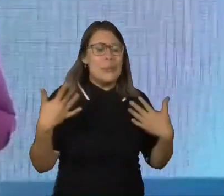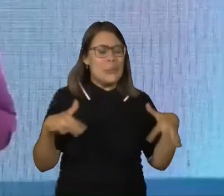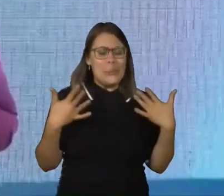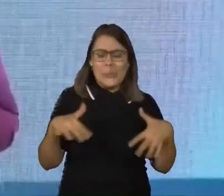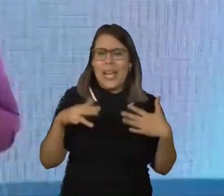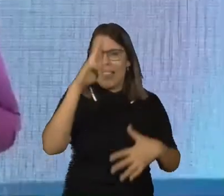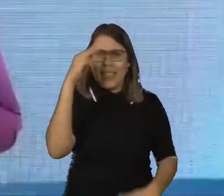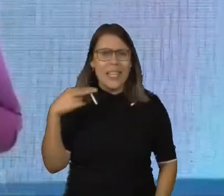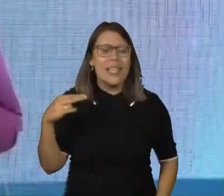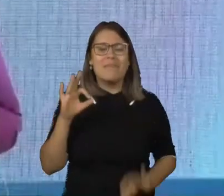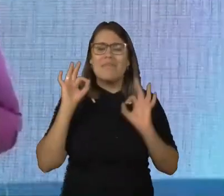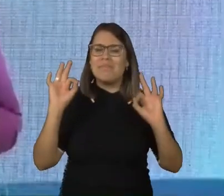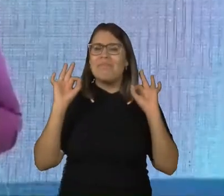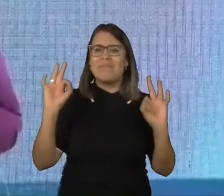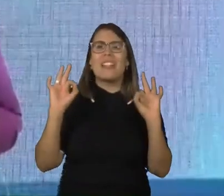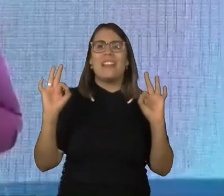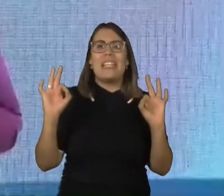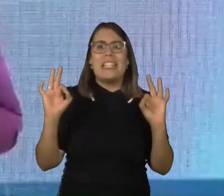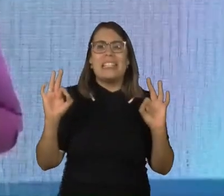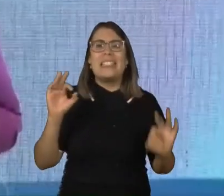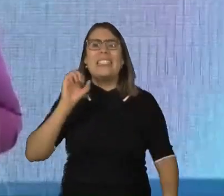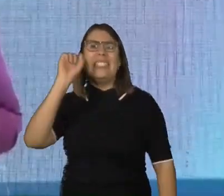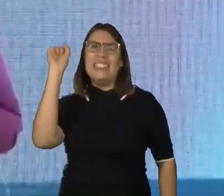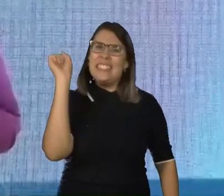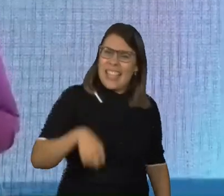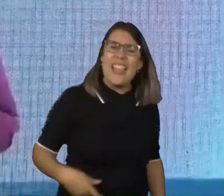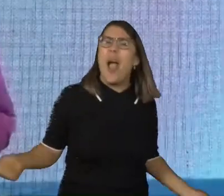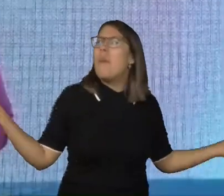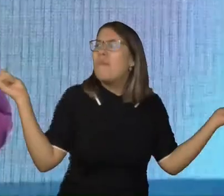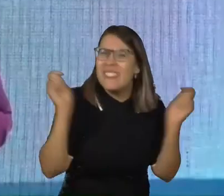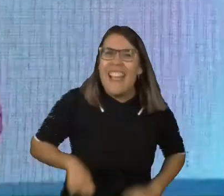vivenciar as aulas, né, Juliana? Sim, eu queria dizer uma coisa. Sim, é possível.